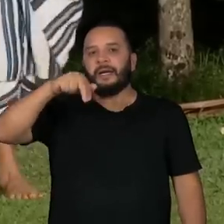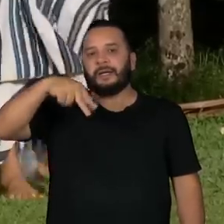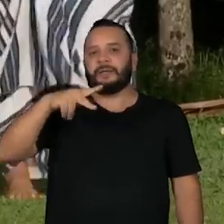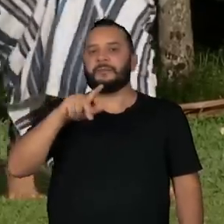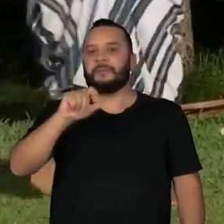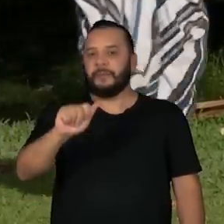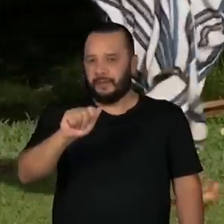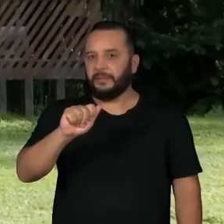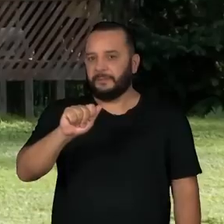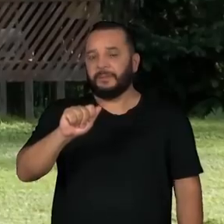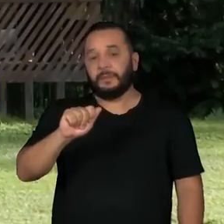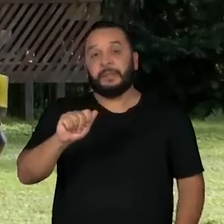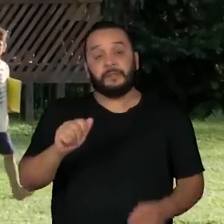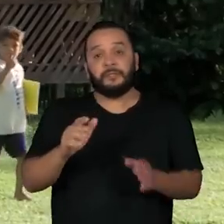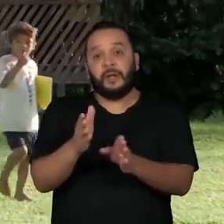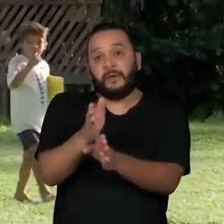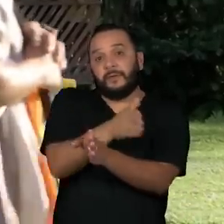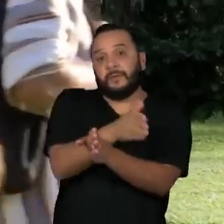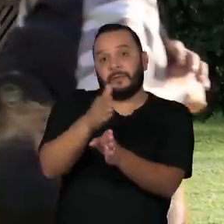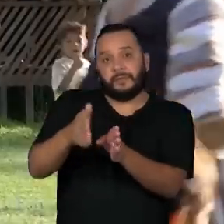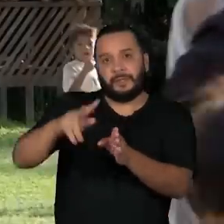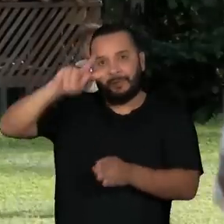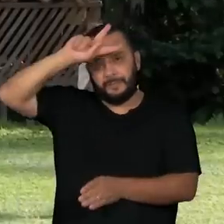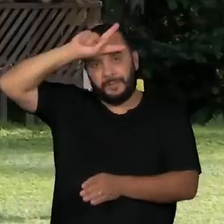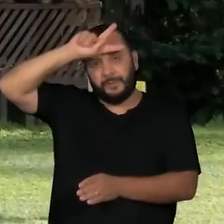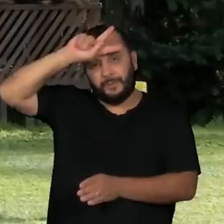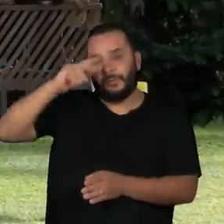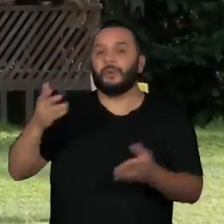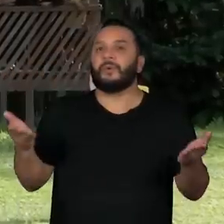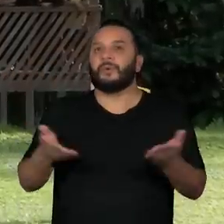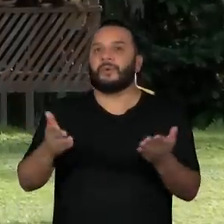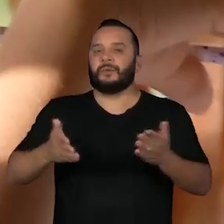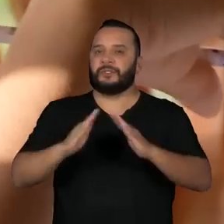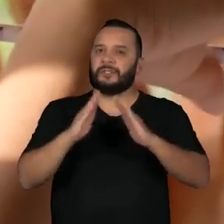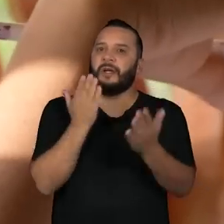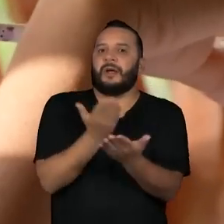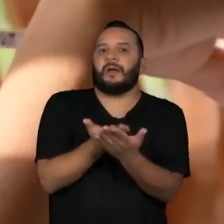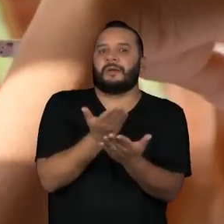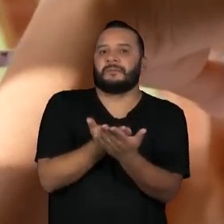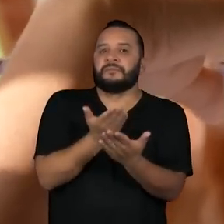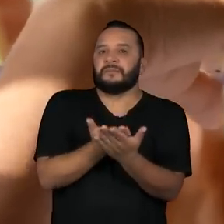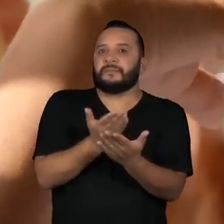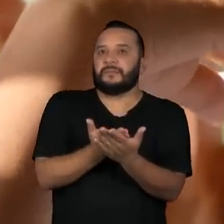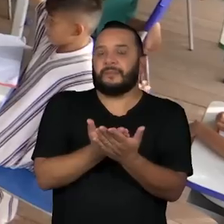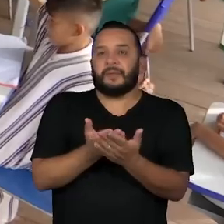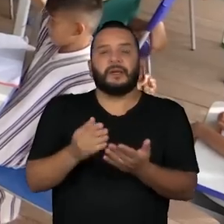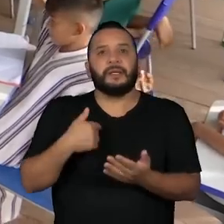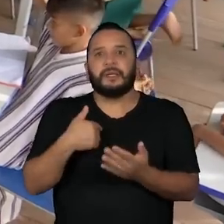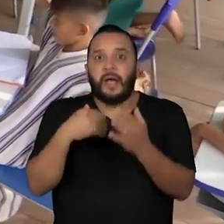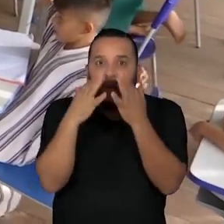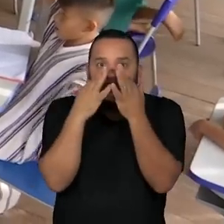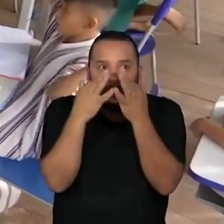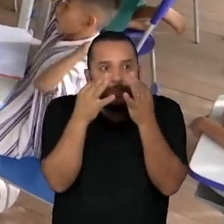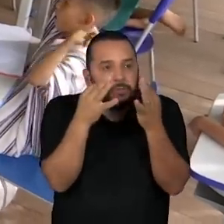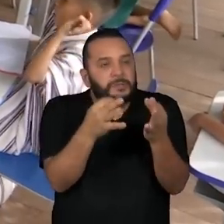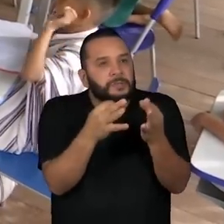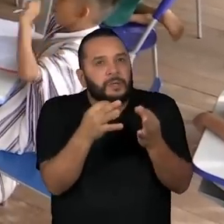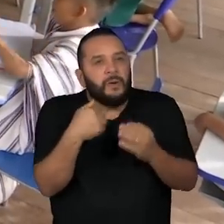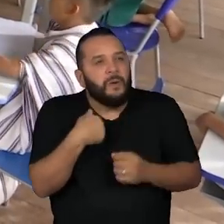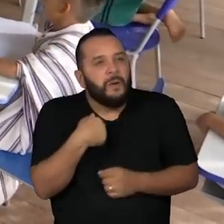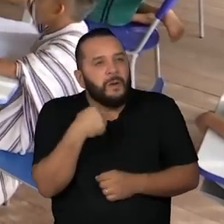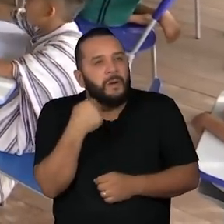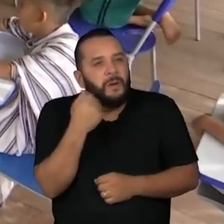É dia de aula. Na Escola da Aldeia Piúcha, concentração. As crianças são